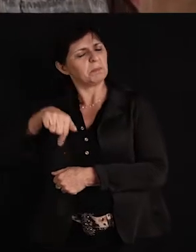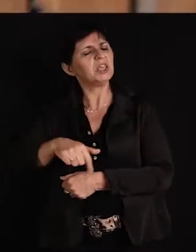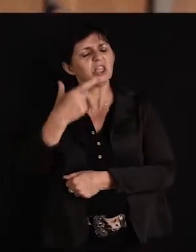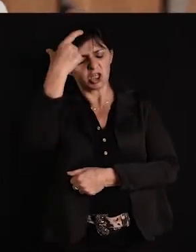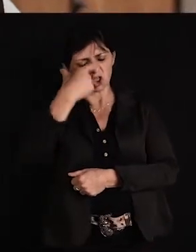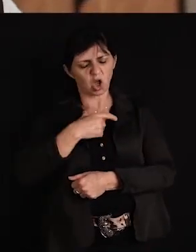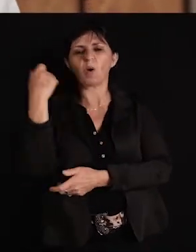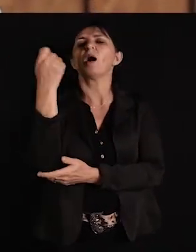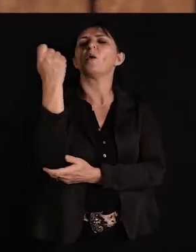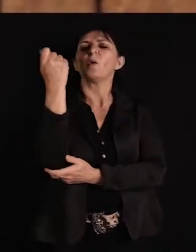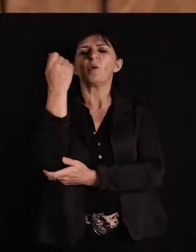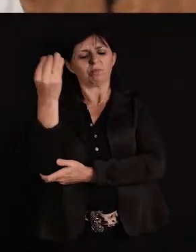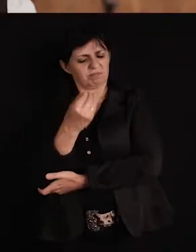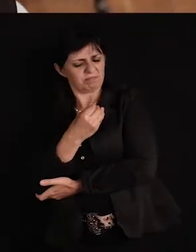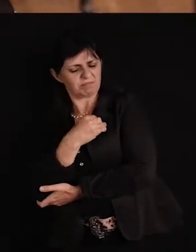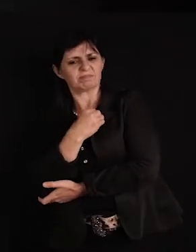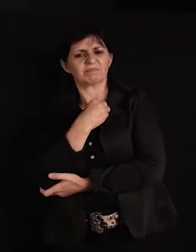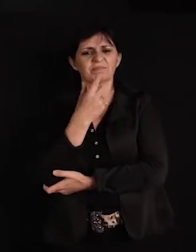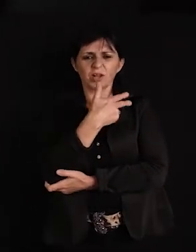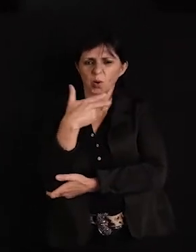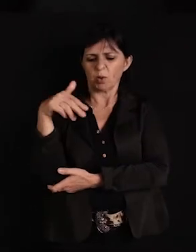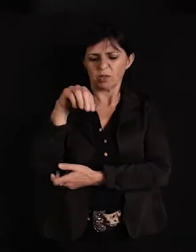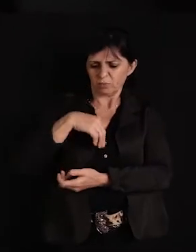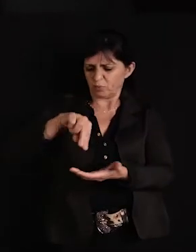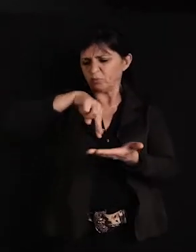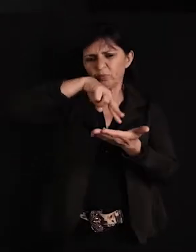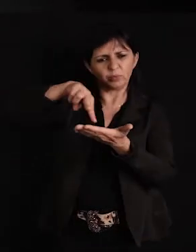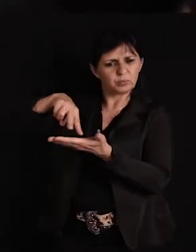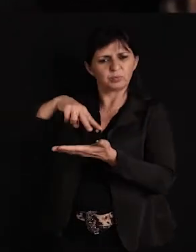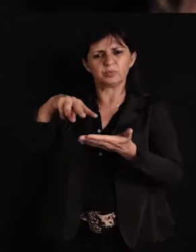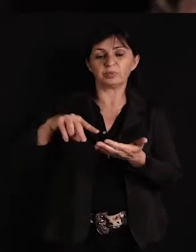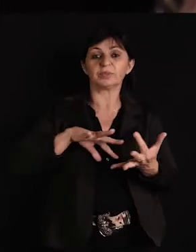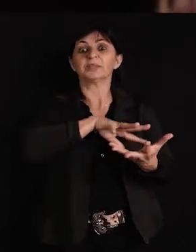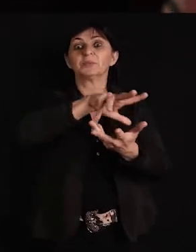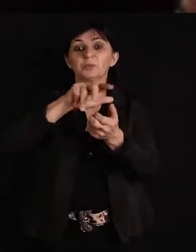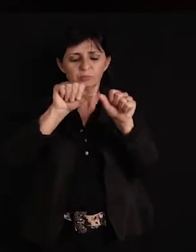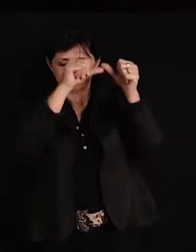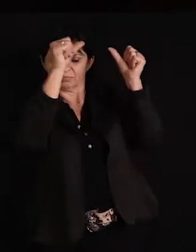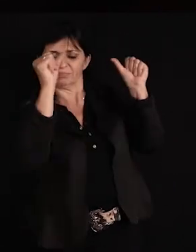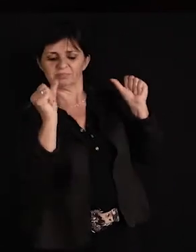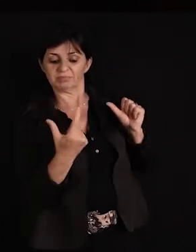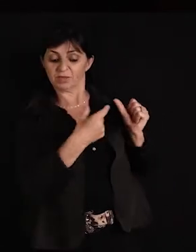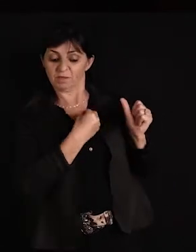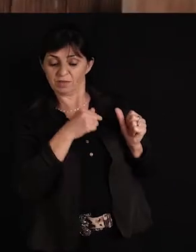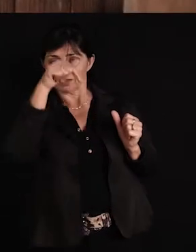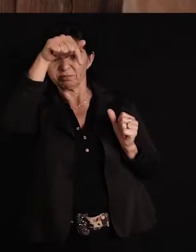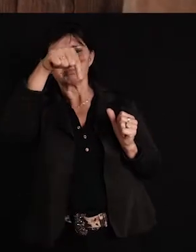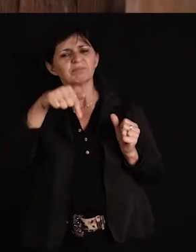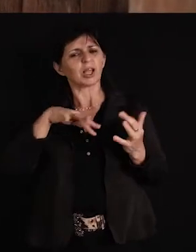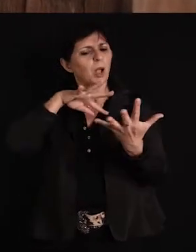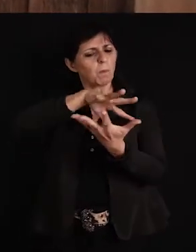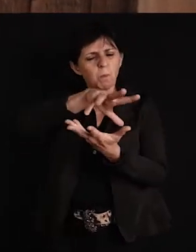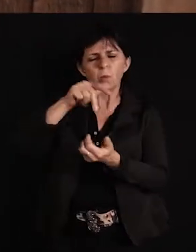gaúcho nesta vida, sovar os passos nas baunas da bagualada, com a moldura da querência em linha linda, que mundo